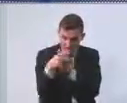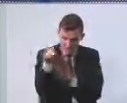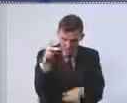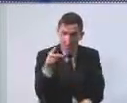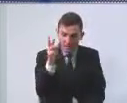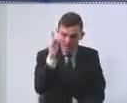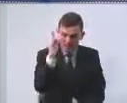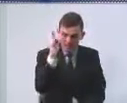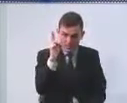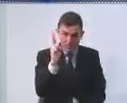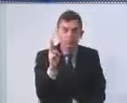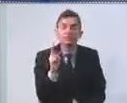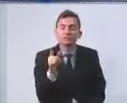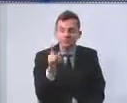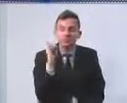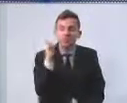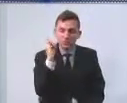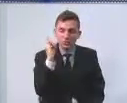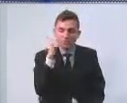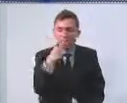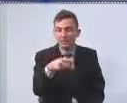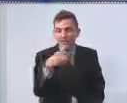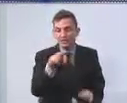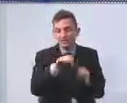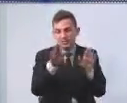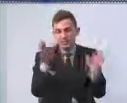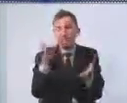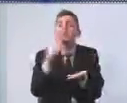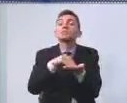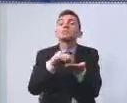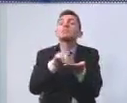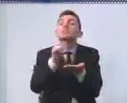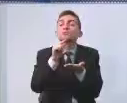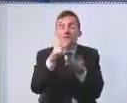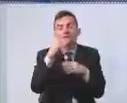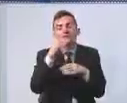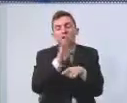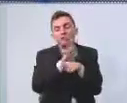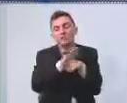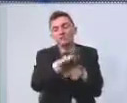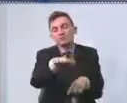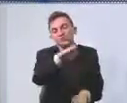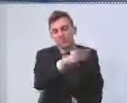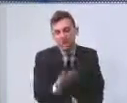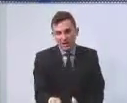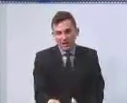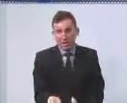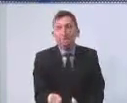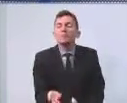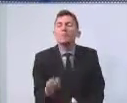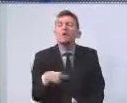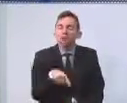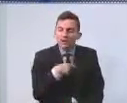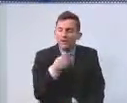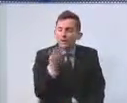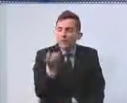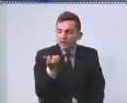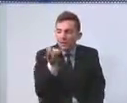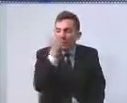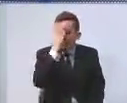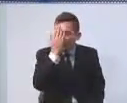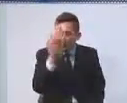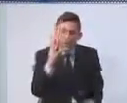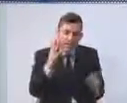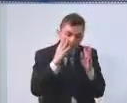bastante elevada na cidade que é a Secretaria de Assistência Social. Quero aqui agradecer ao senhor pela atenção,